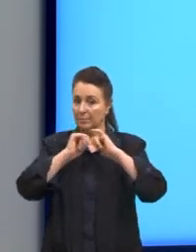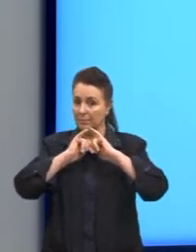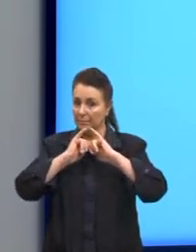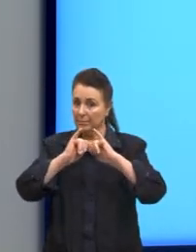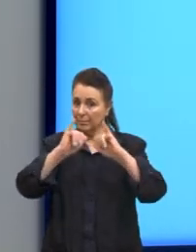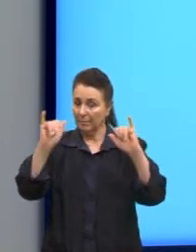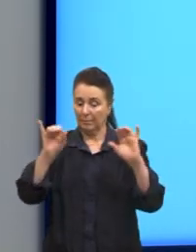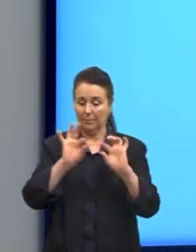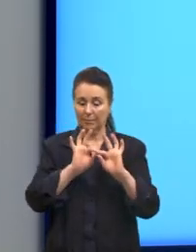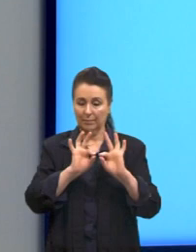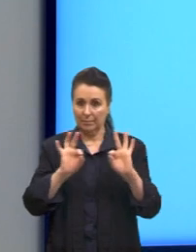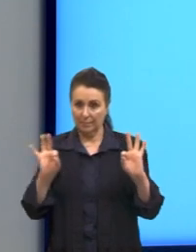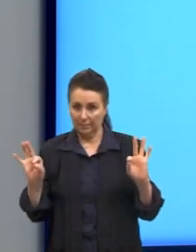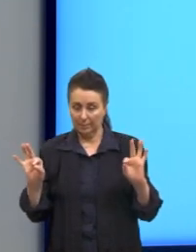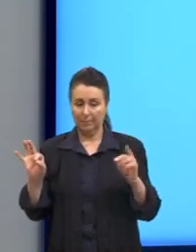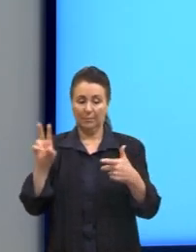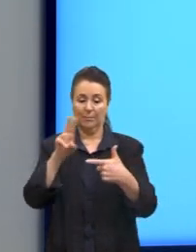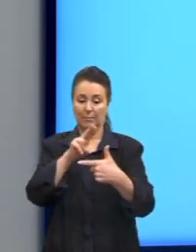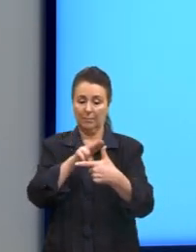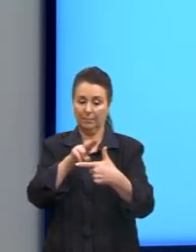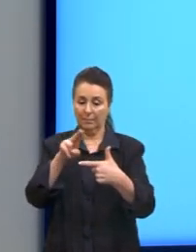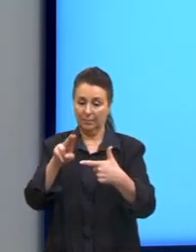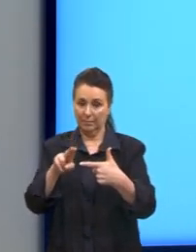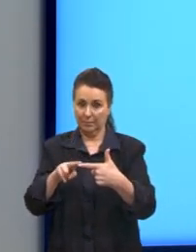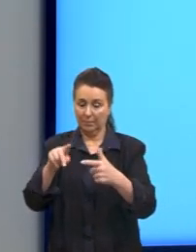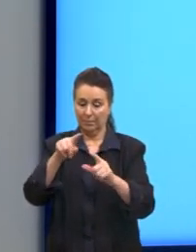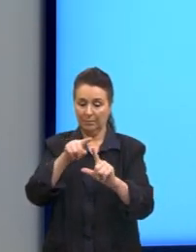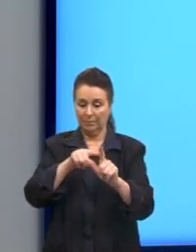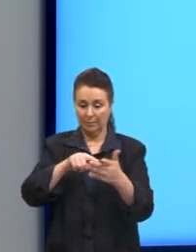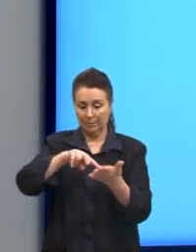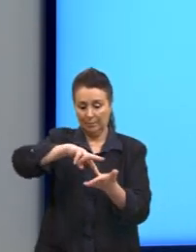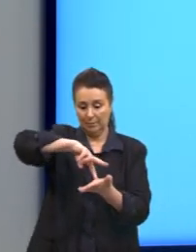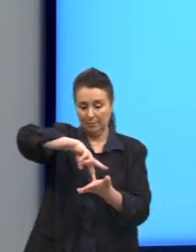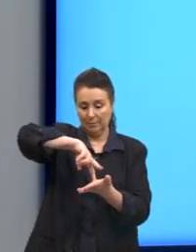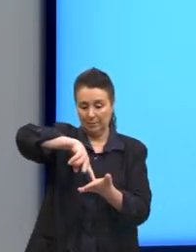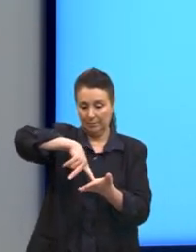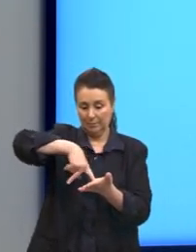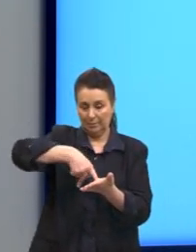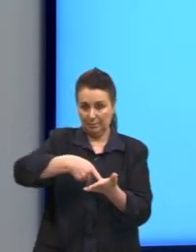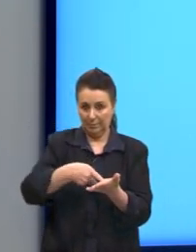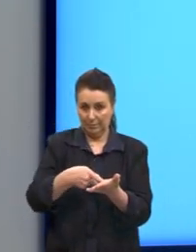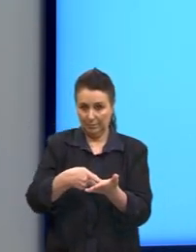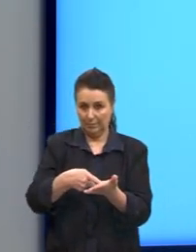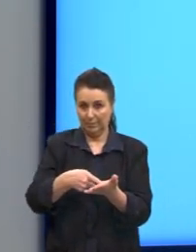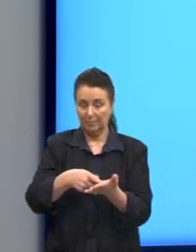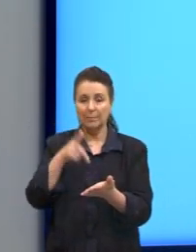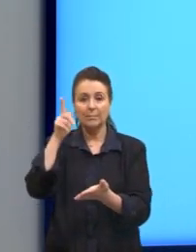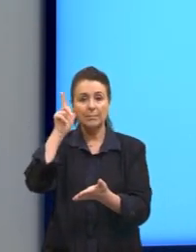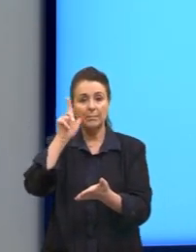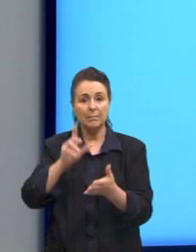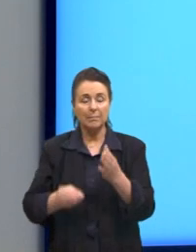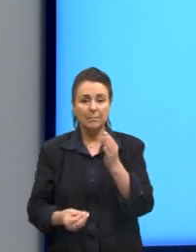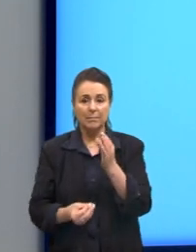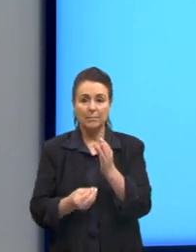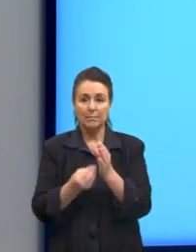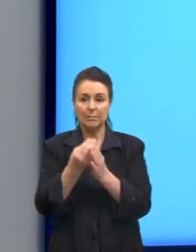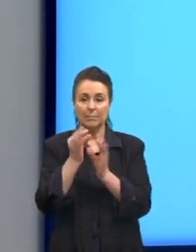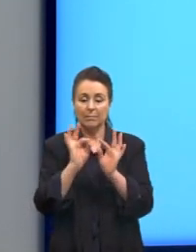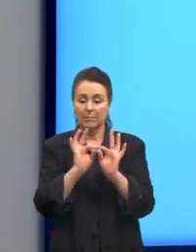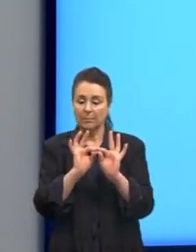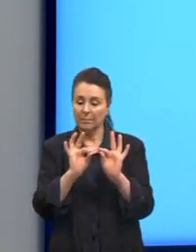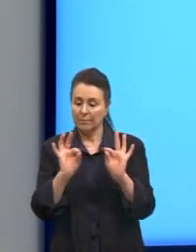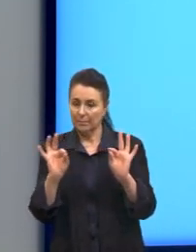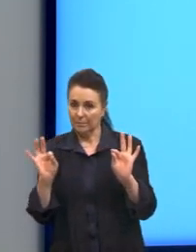reta, ela é tangente, é uma circunferência, nós conseguimos, né, criar ali um segmento de reta